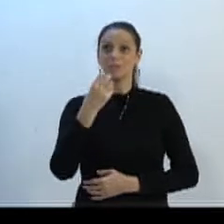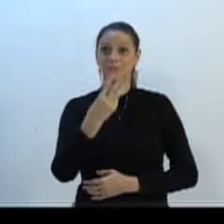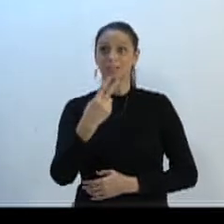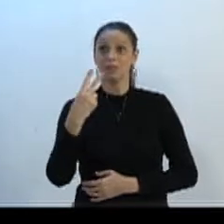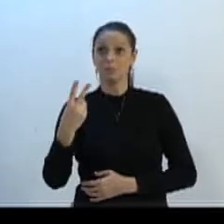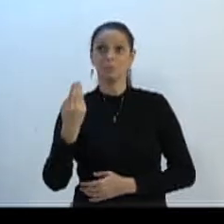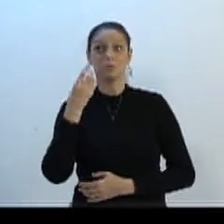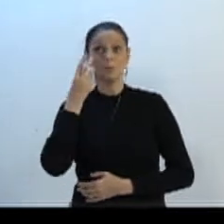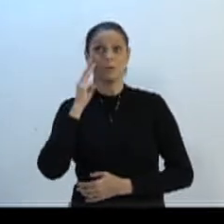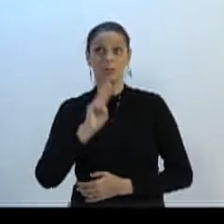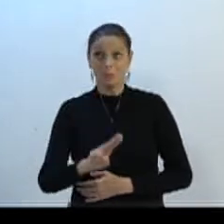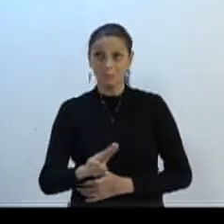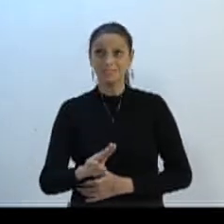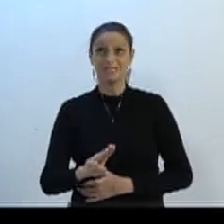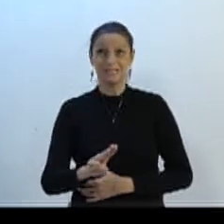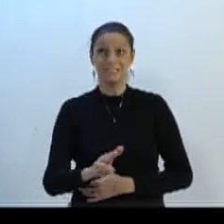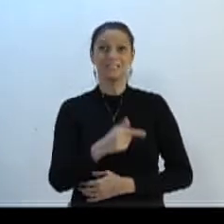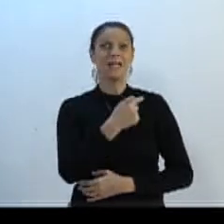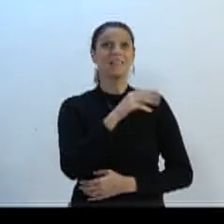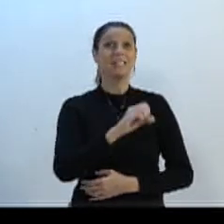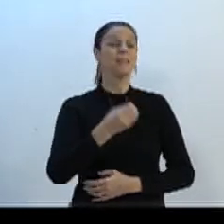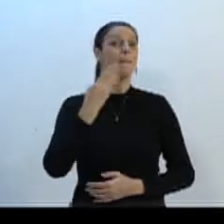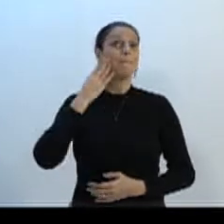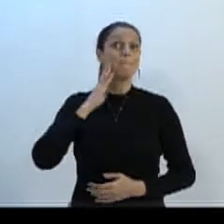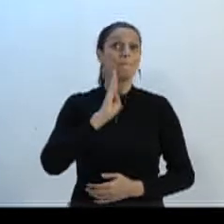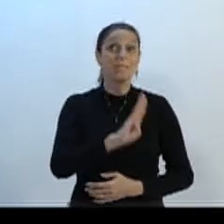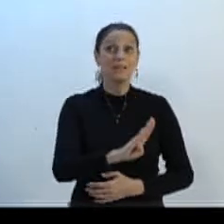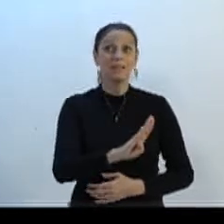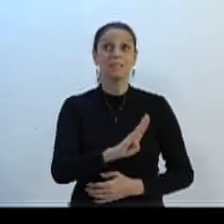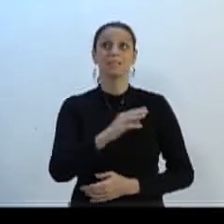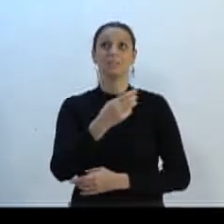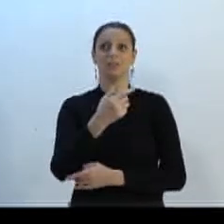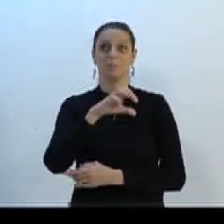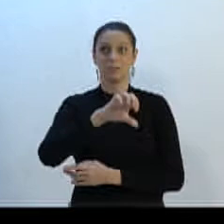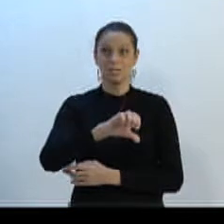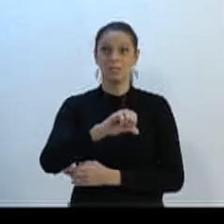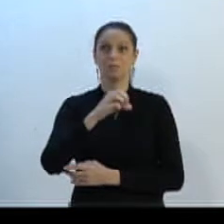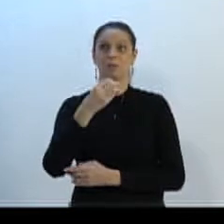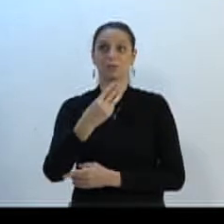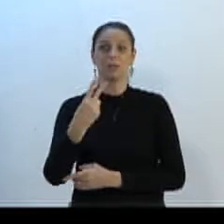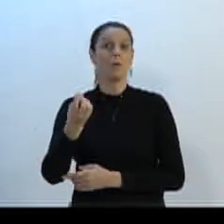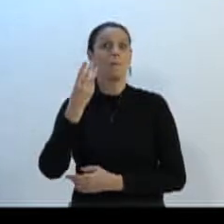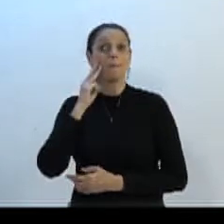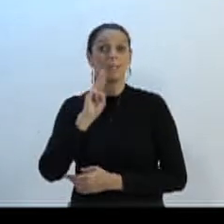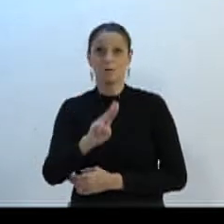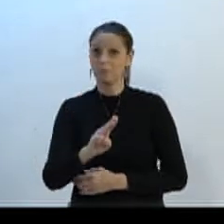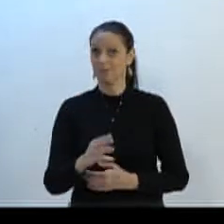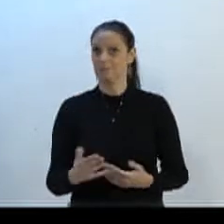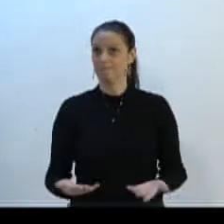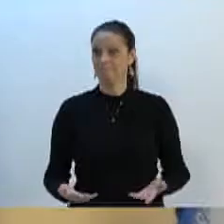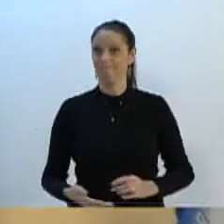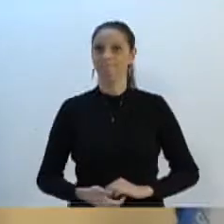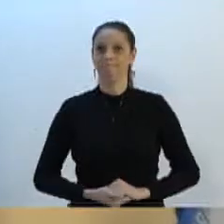70 bilhões de reais, 932 milhões. Pode tirar, Ari.